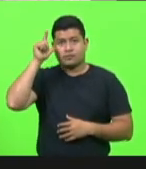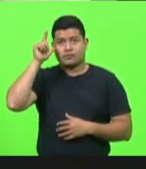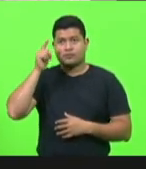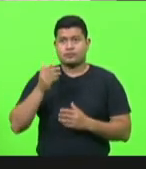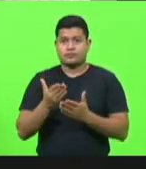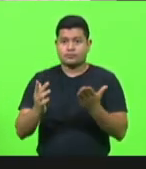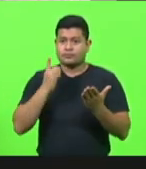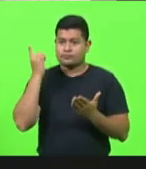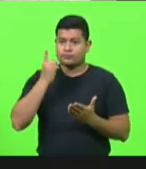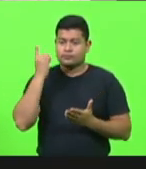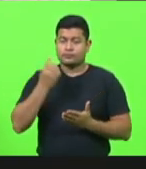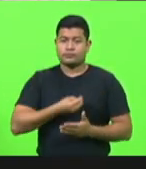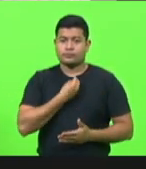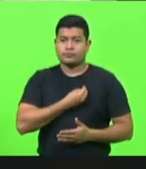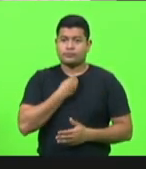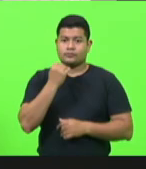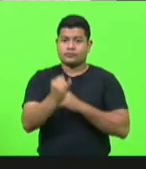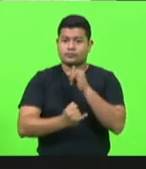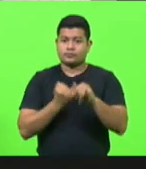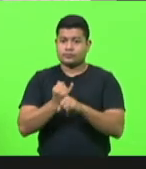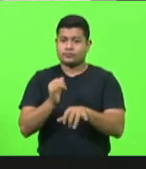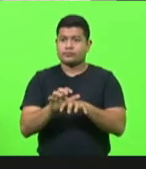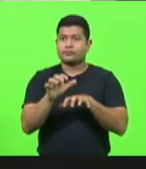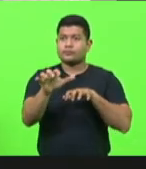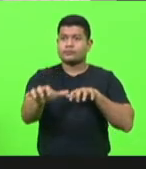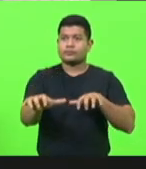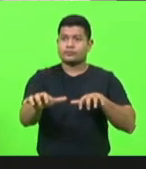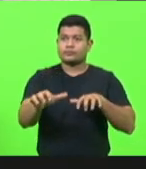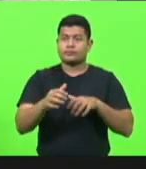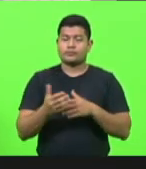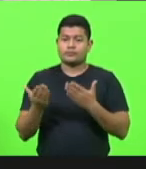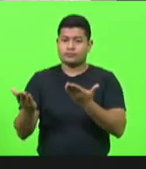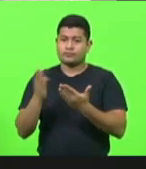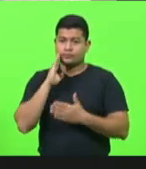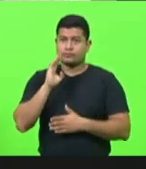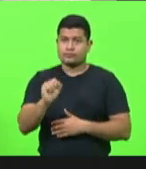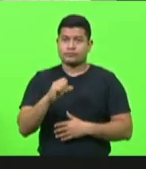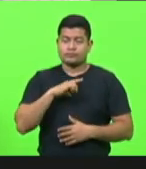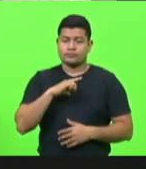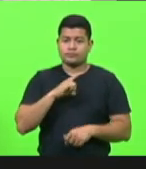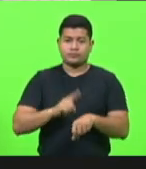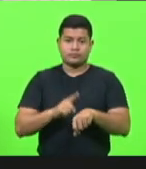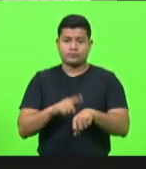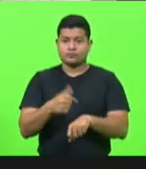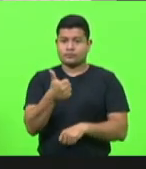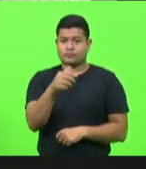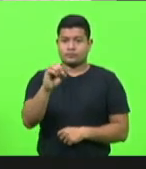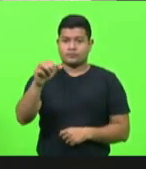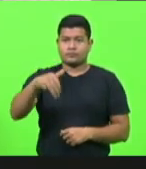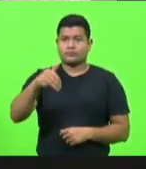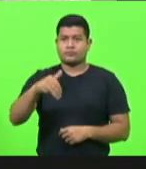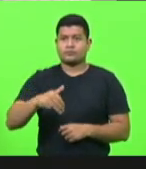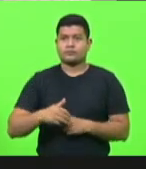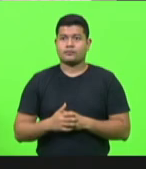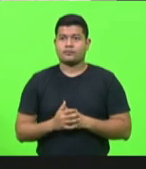deputados que estão de forma remota. Deputado Bruno Souza, Vossa Excelência, tem o tempo de até 10 minutos para a sua fala.